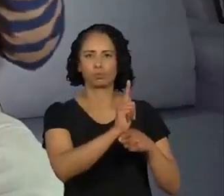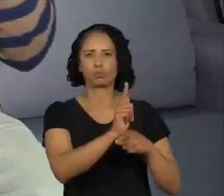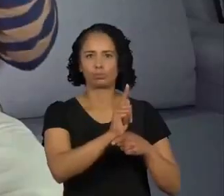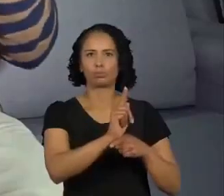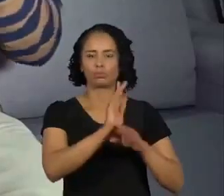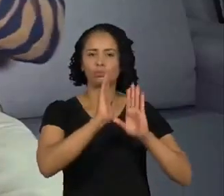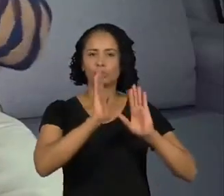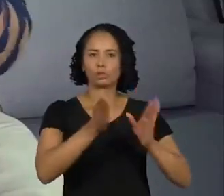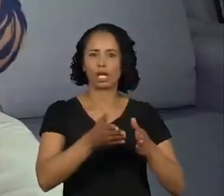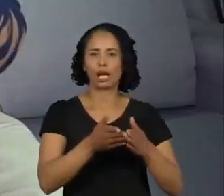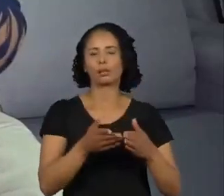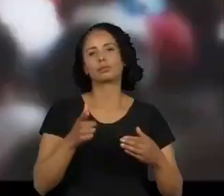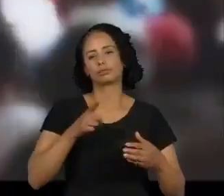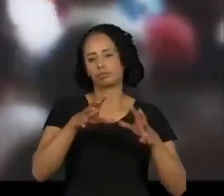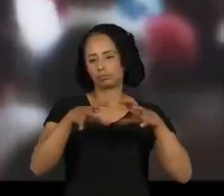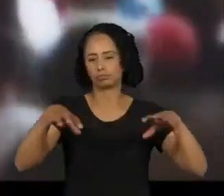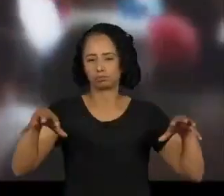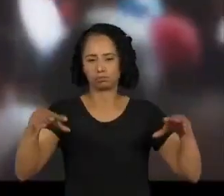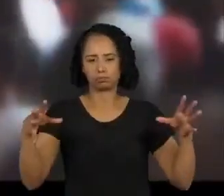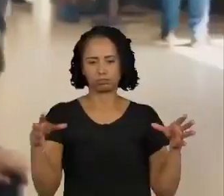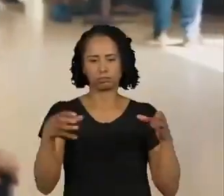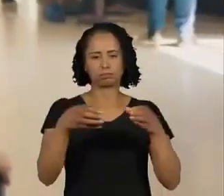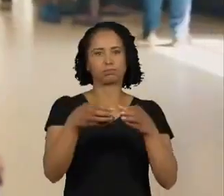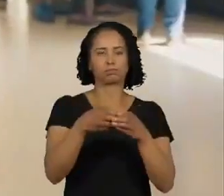une essas duas expertise para o Brasil inteiro.